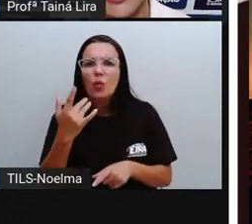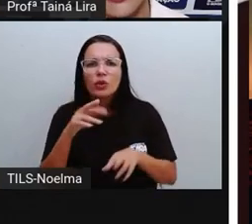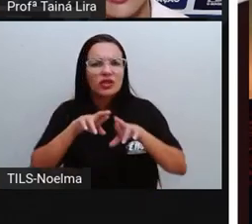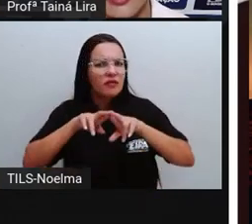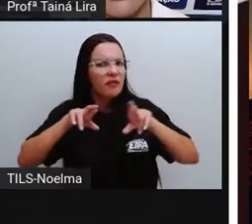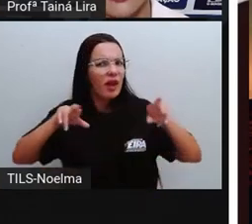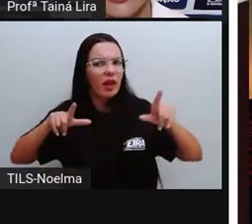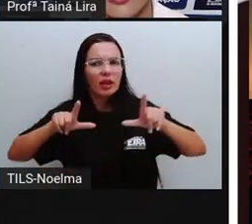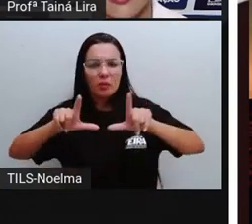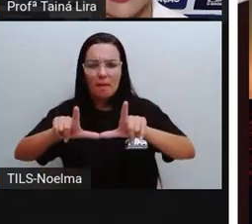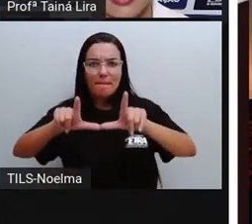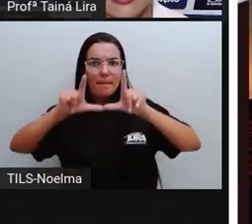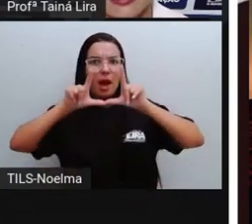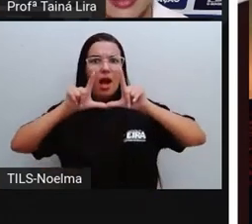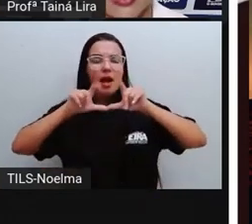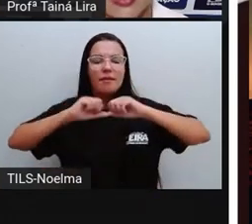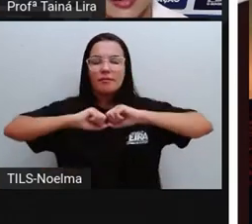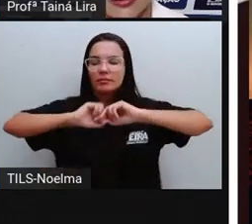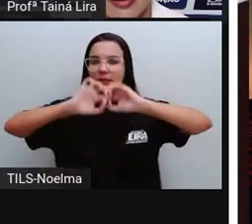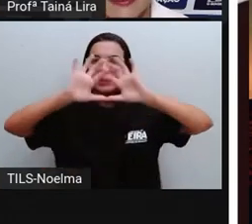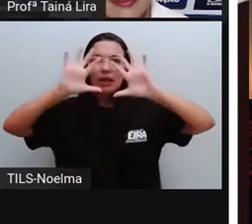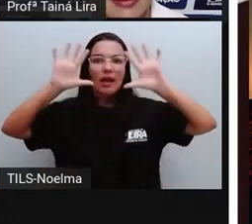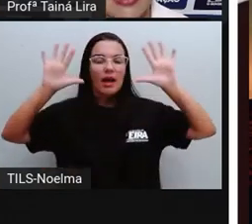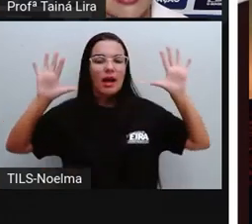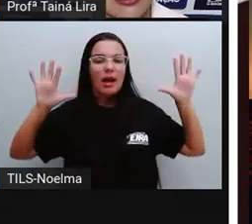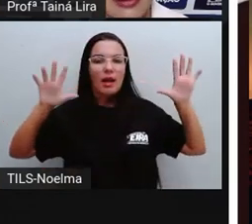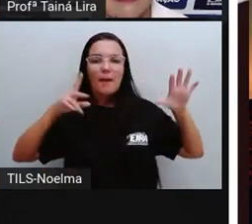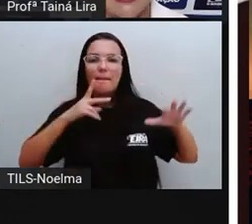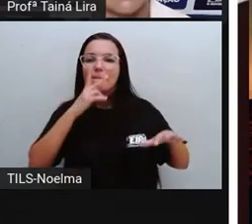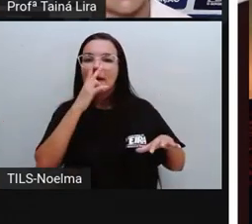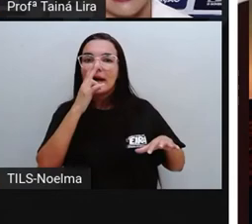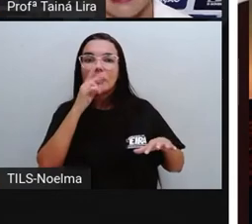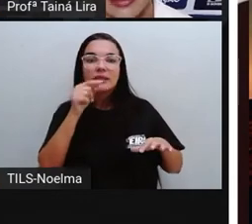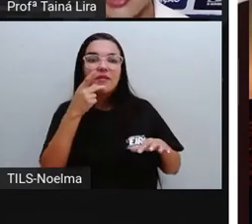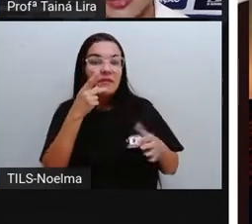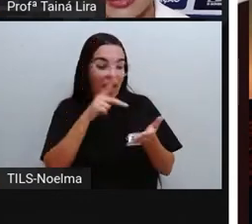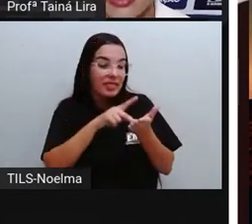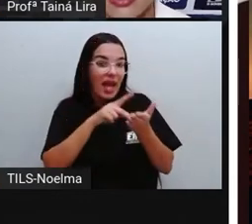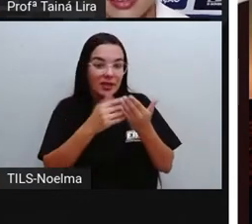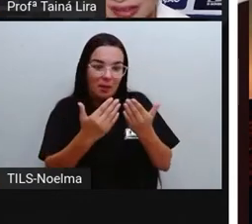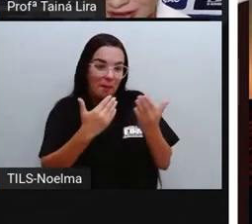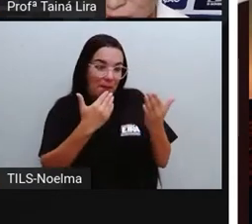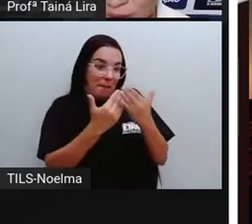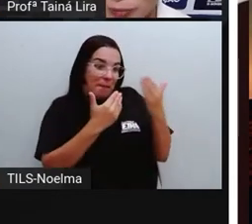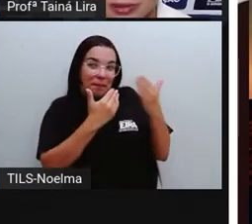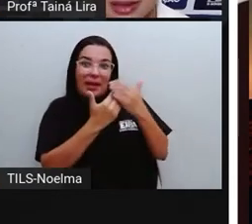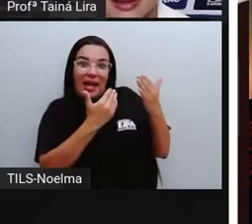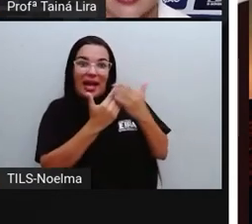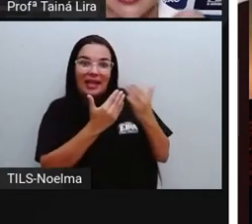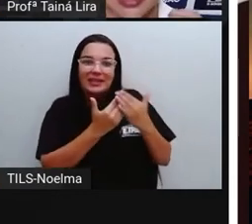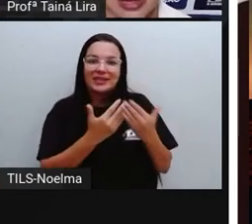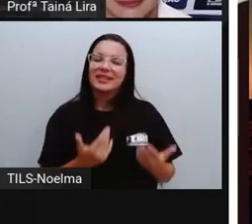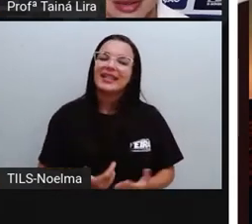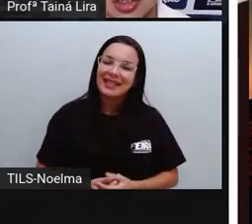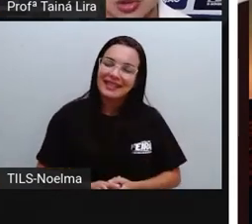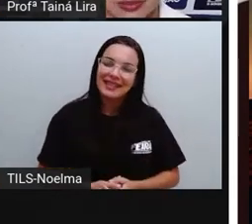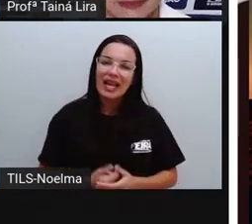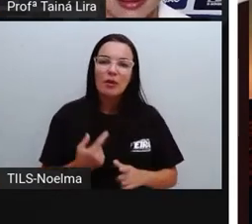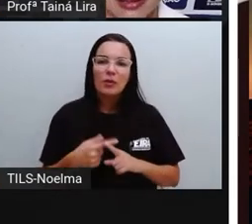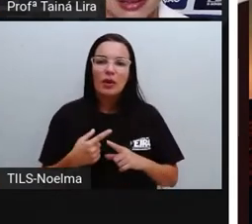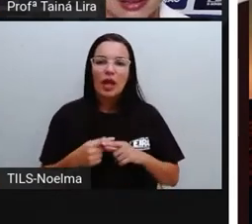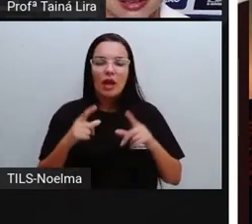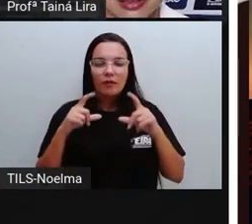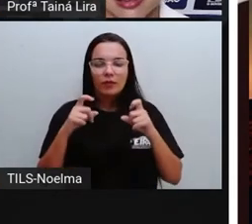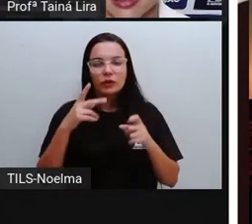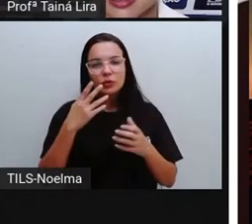as imagens, né? Ficam mais as imagens, o bebê. Parece que o bebê tá aqui pertinho de você, né? Como tá a imagem do